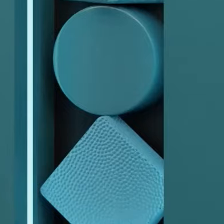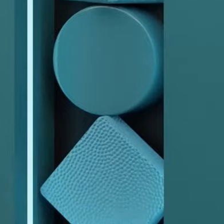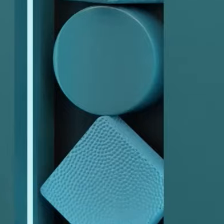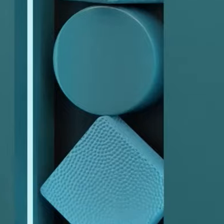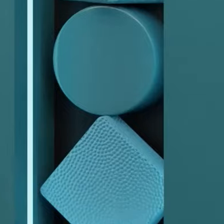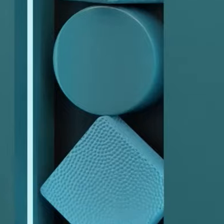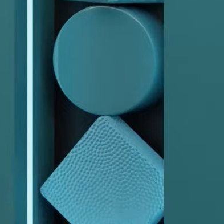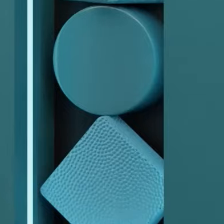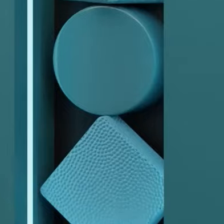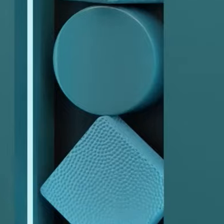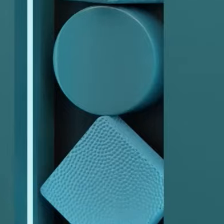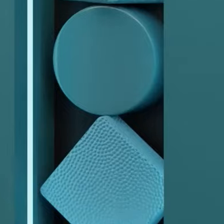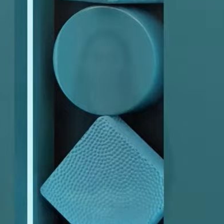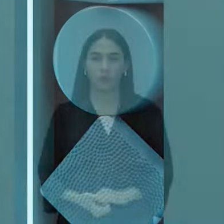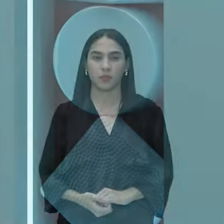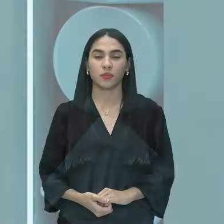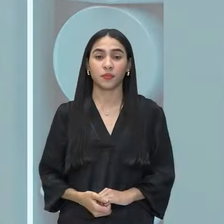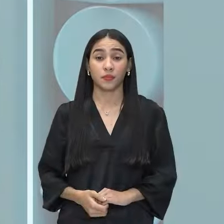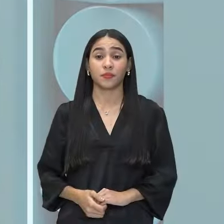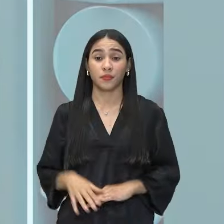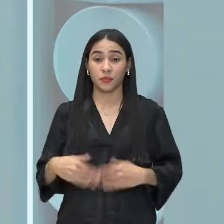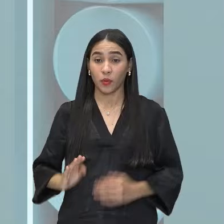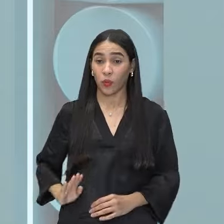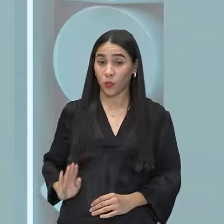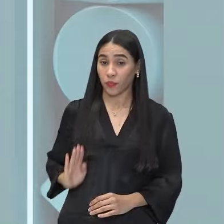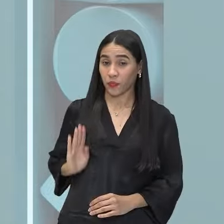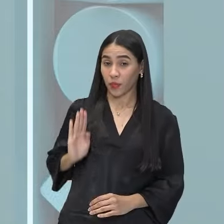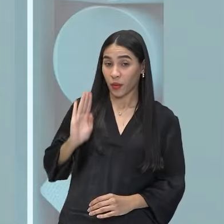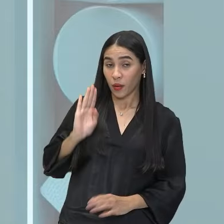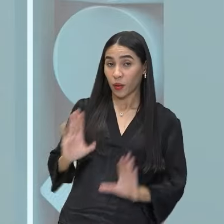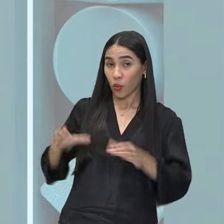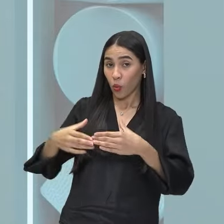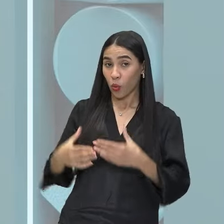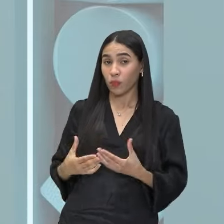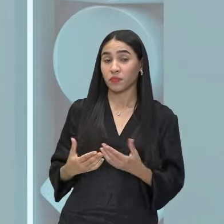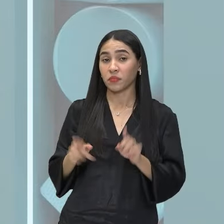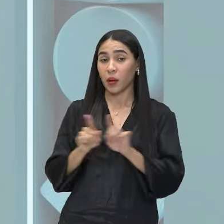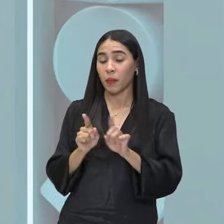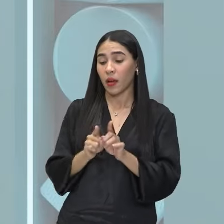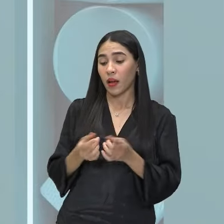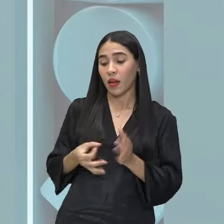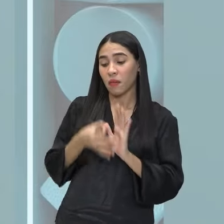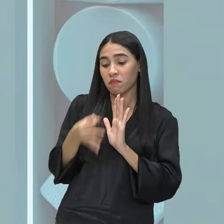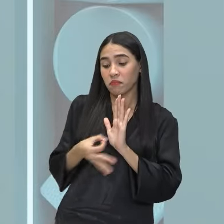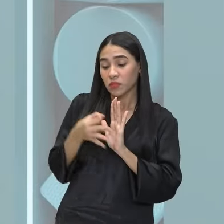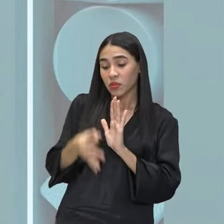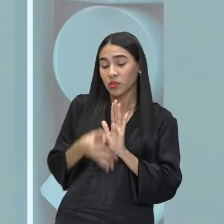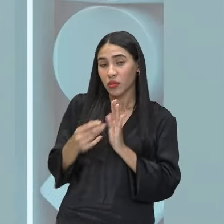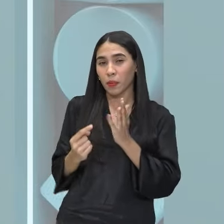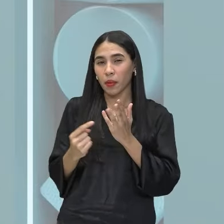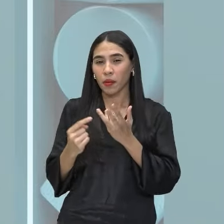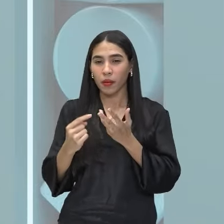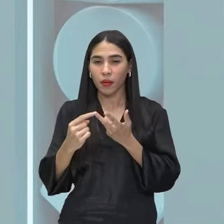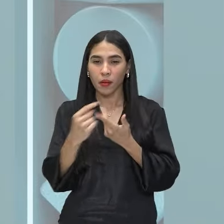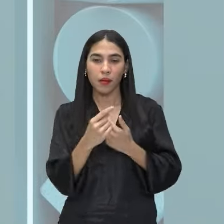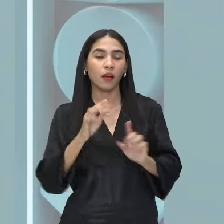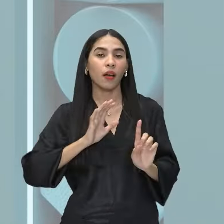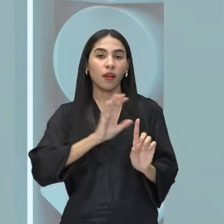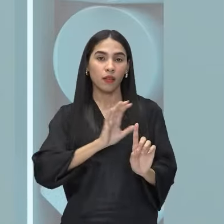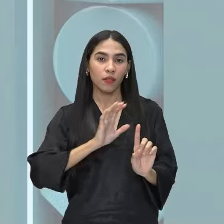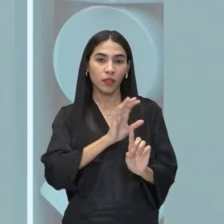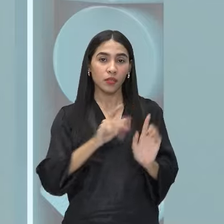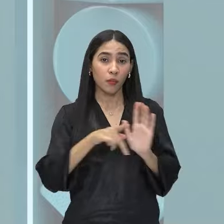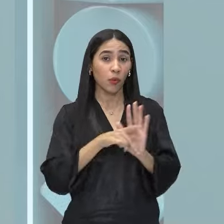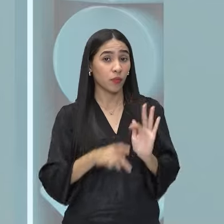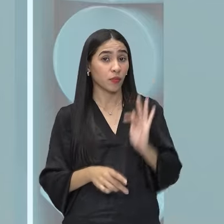caso aí, é a burguesia de São Paulo, dessa cidade, e criticando estas questões com influência do